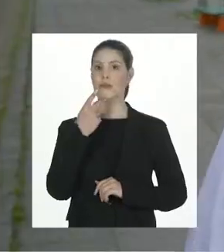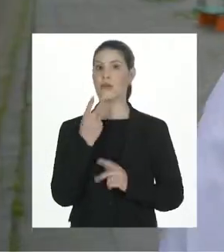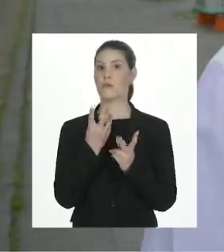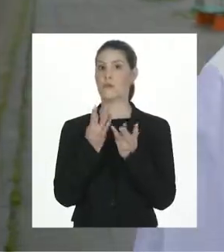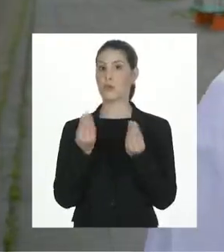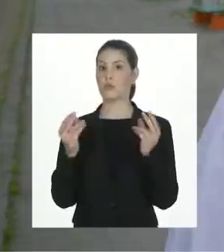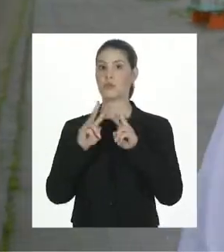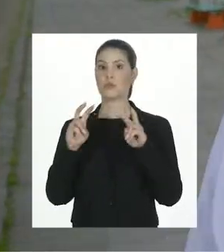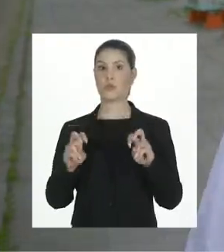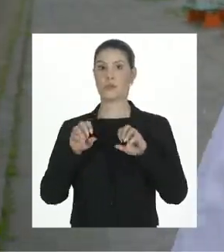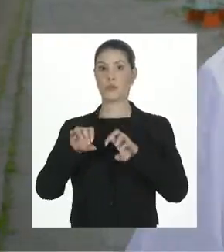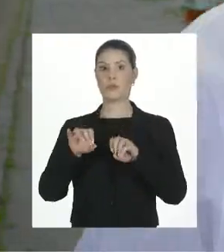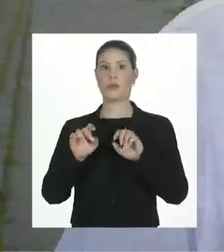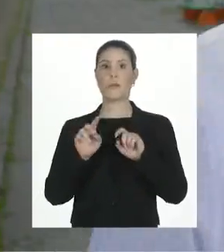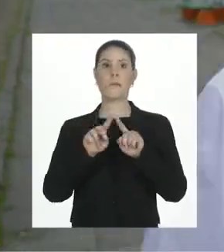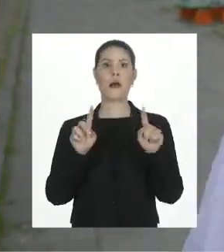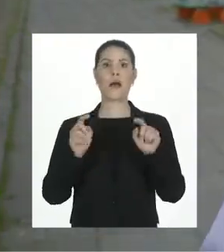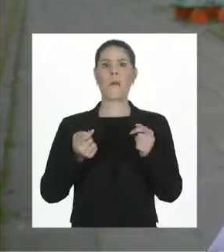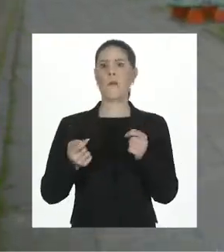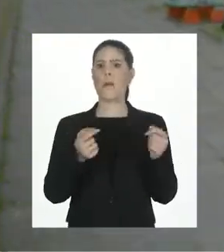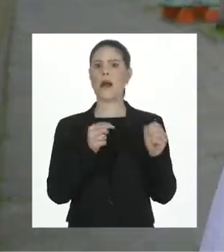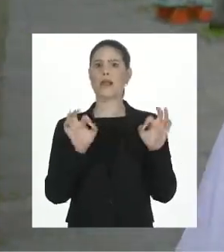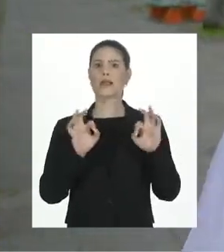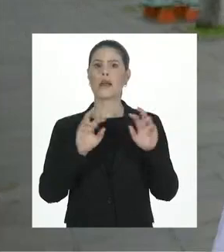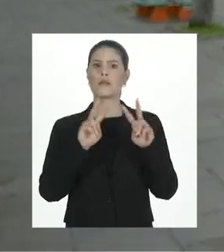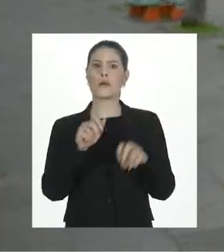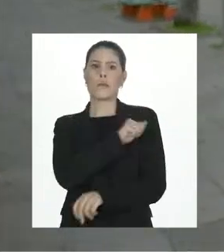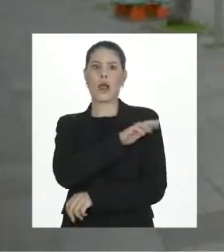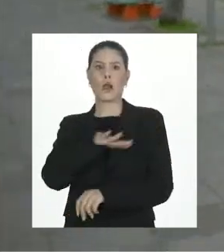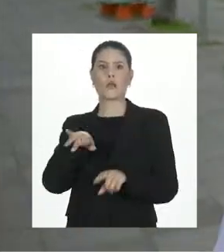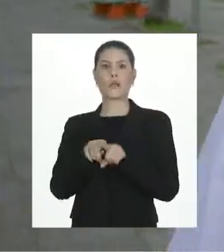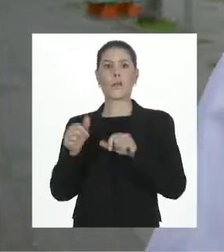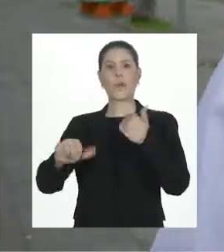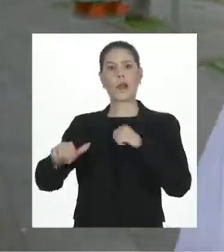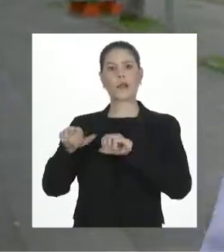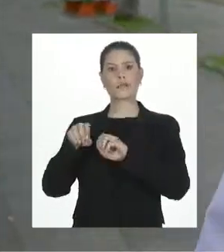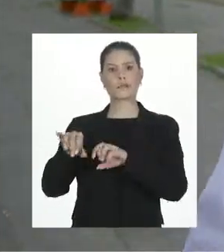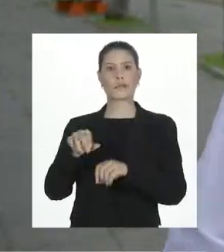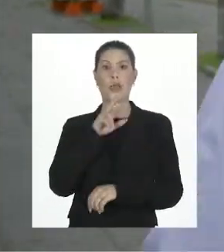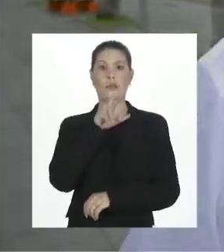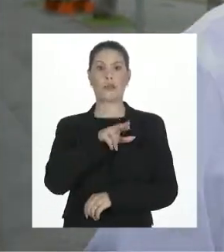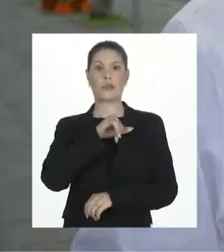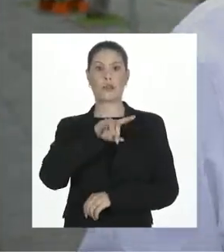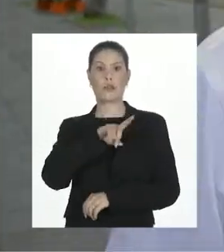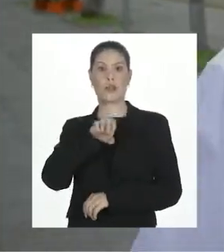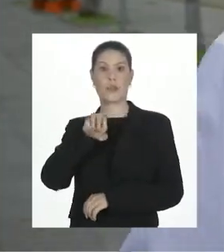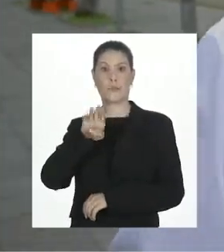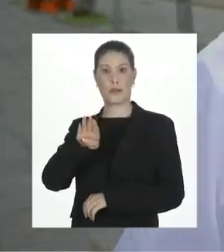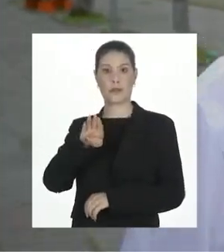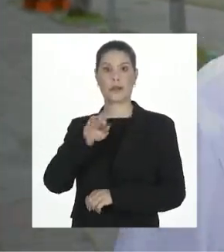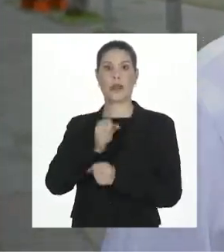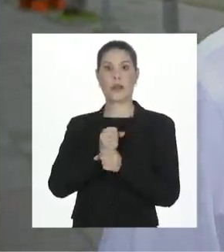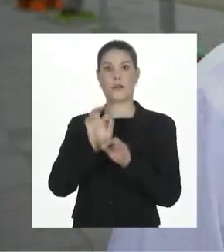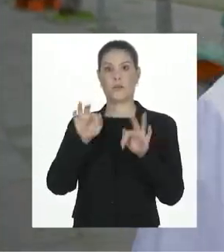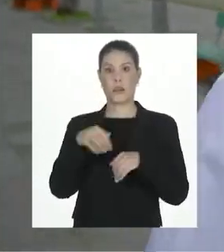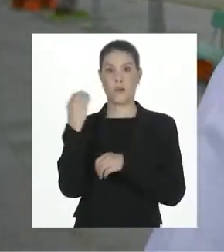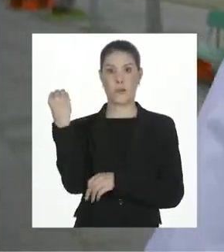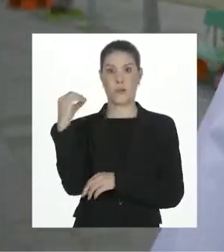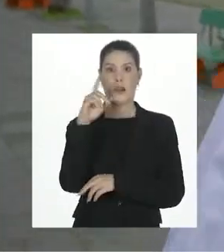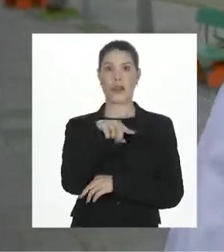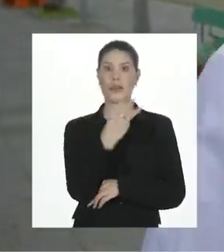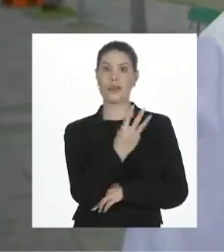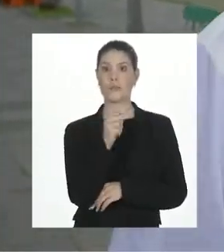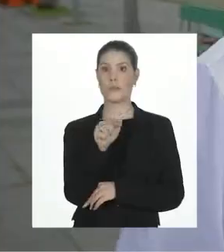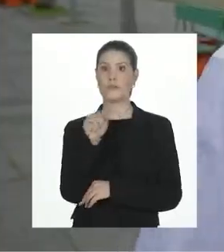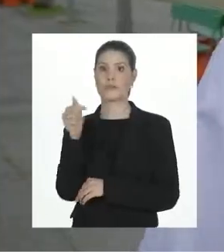Falam muito em educação, mas quase ninguém fala no aluno e na qualidade do ensino. O resultado do IDEB dos anos finais em Porto Alegre foi